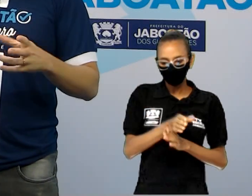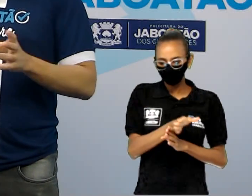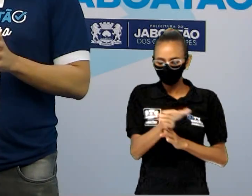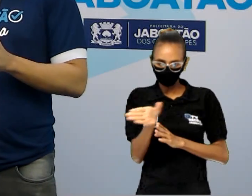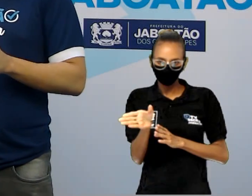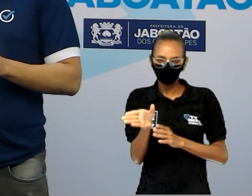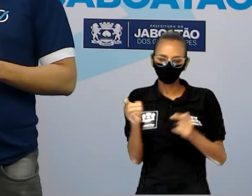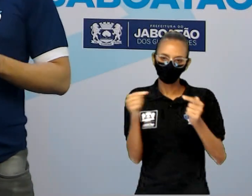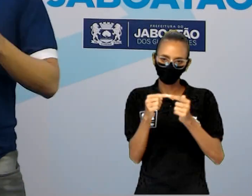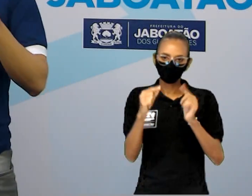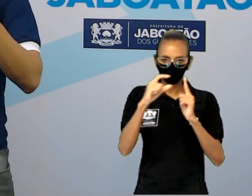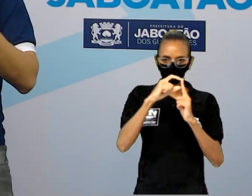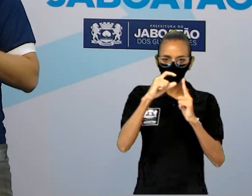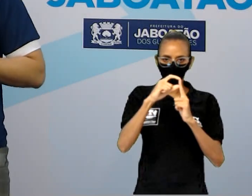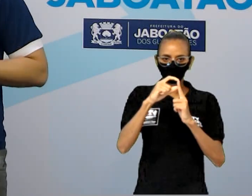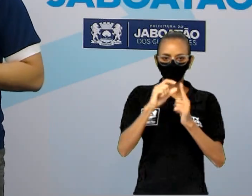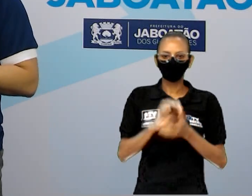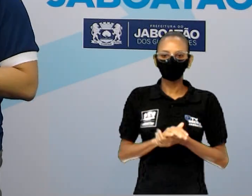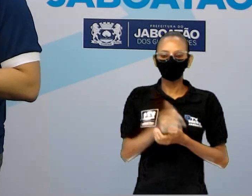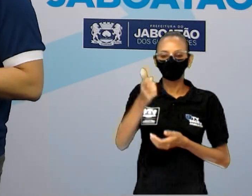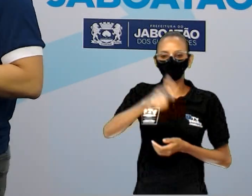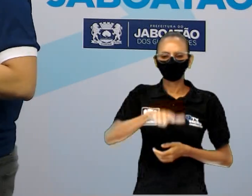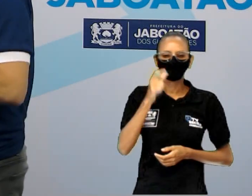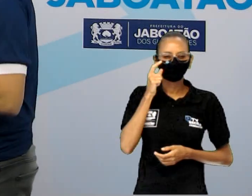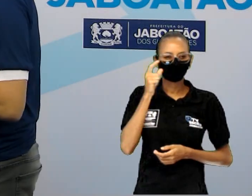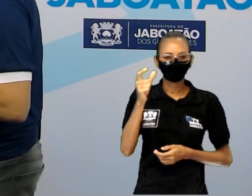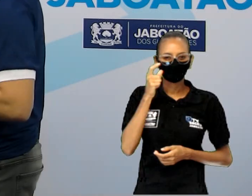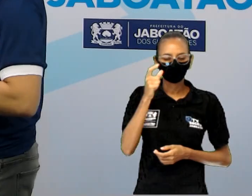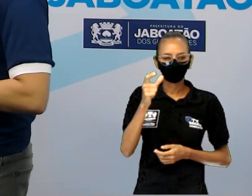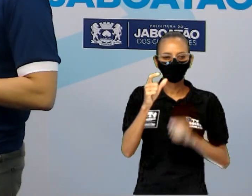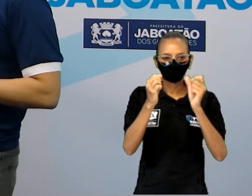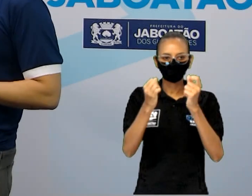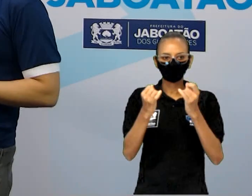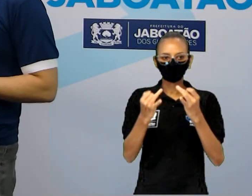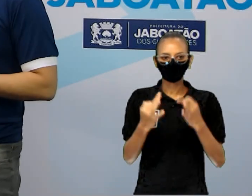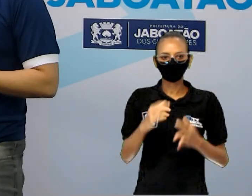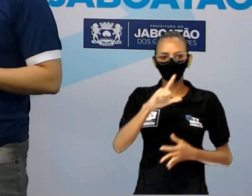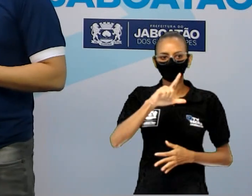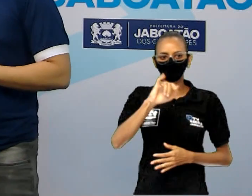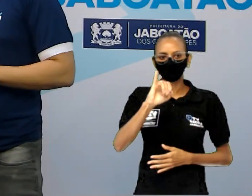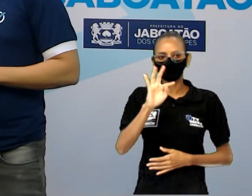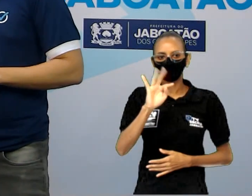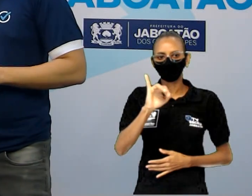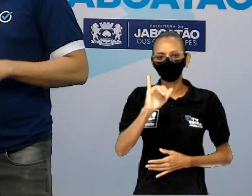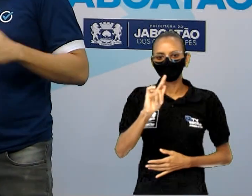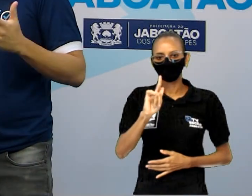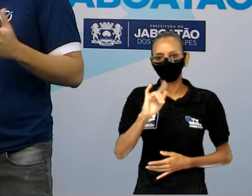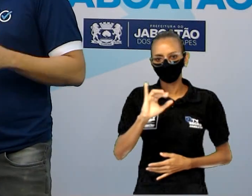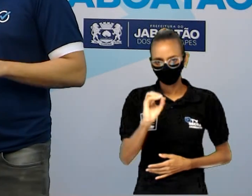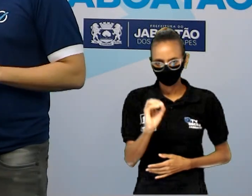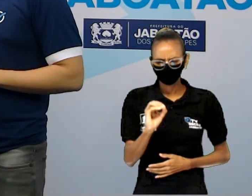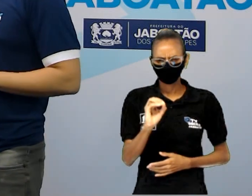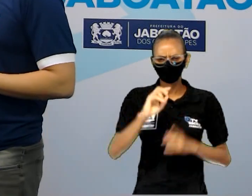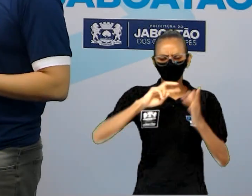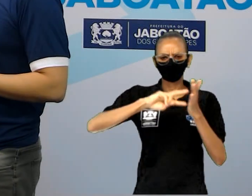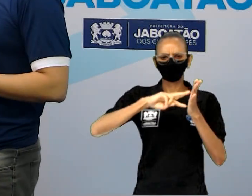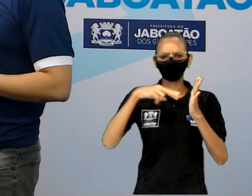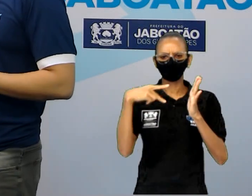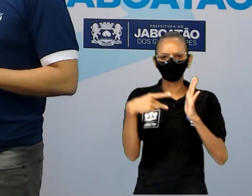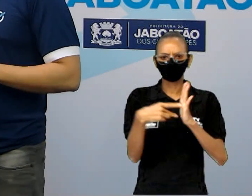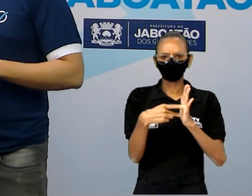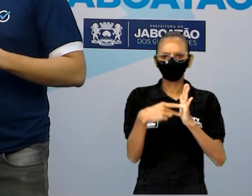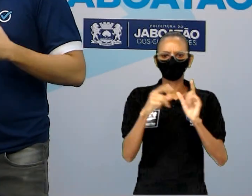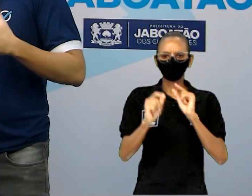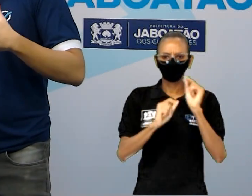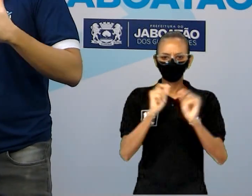corner. Então é isso que ele quer dizer. Outra coisa também interessante para destacar é que ele usa a palavra litígio que não é palavra muito comum no nosso cotidiano. Essa palavra